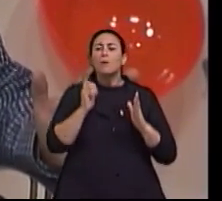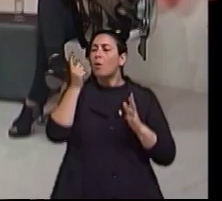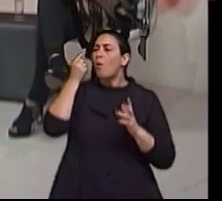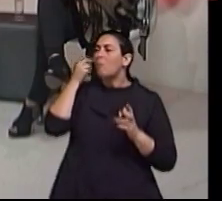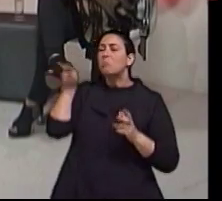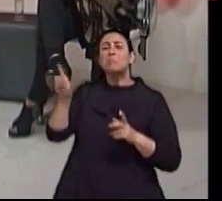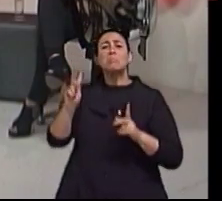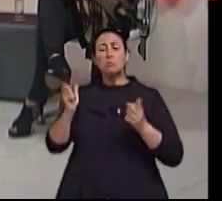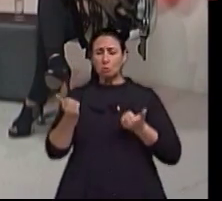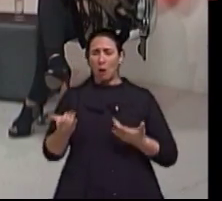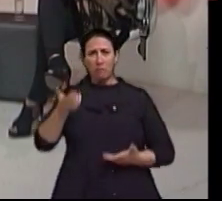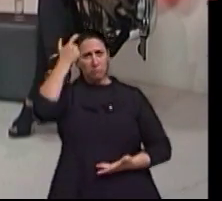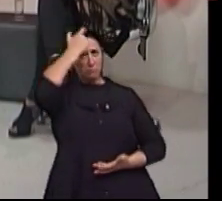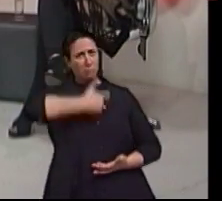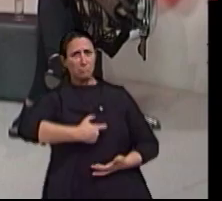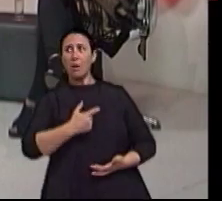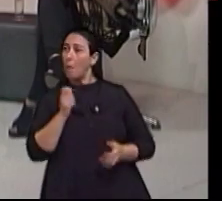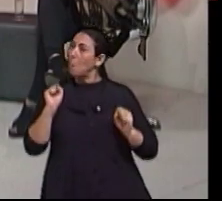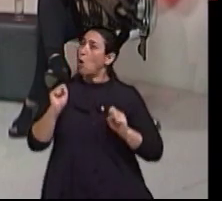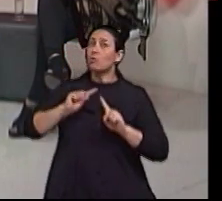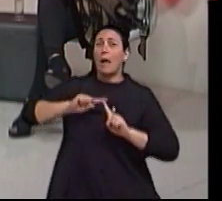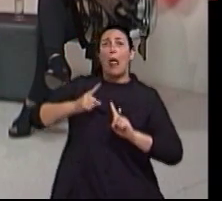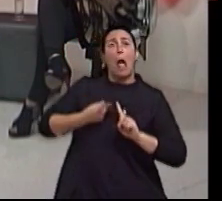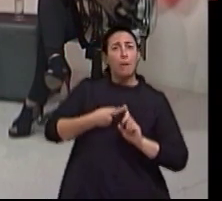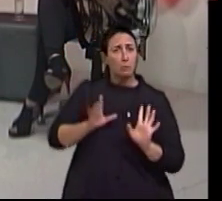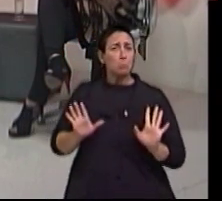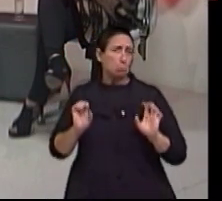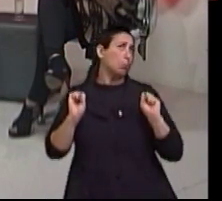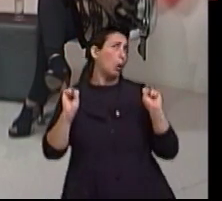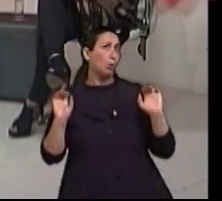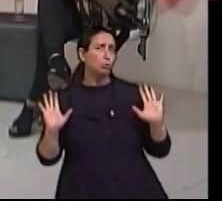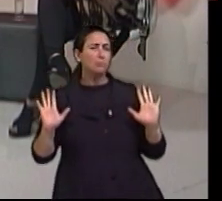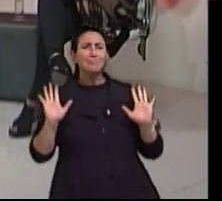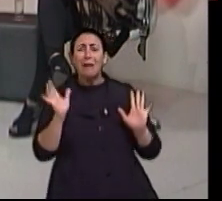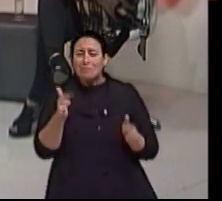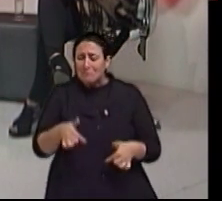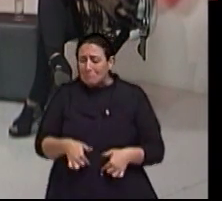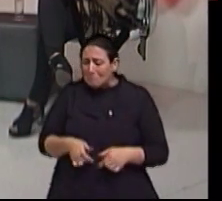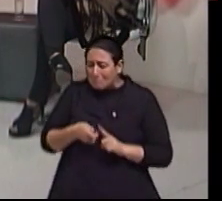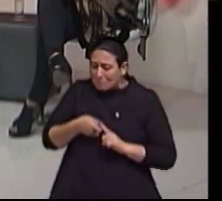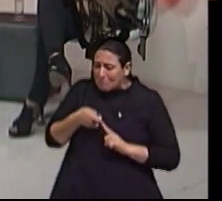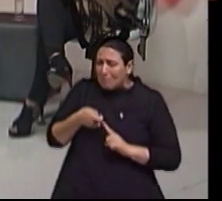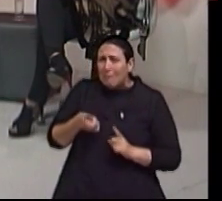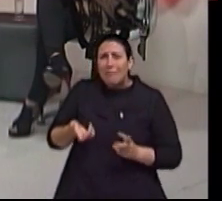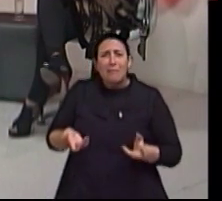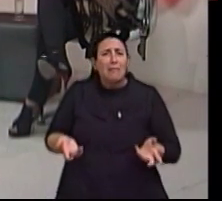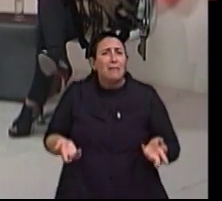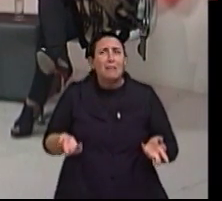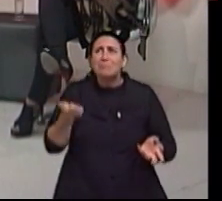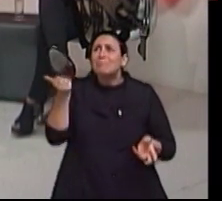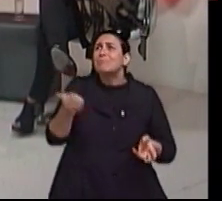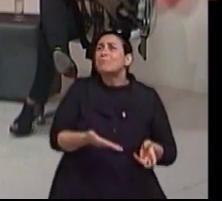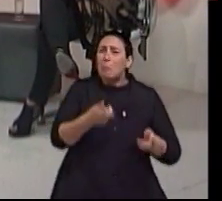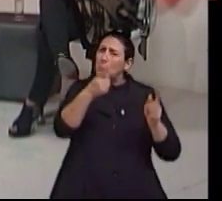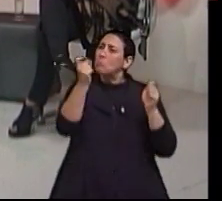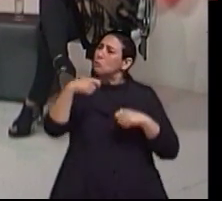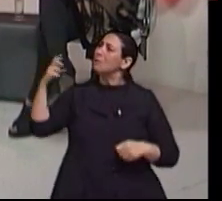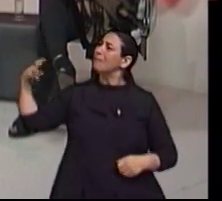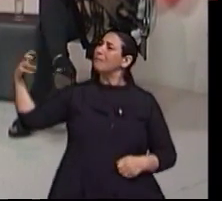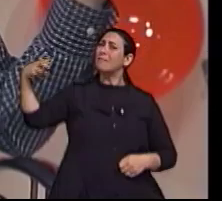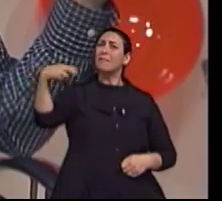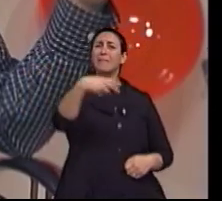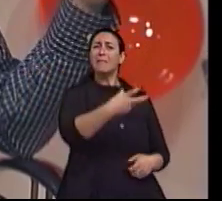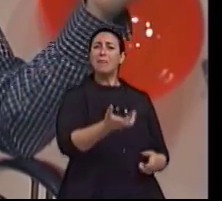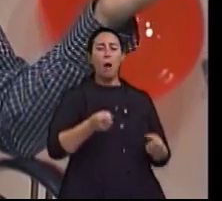aparentemente nenhum problema, talvez esteja grávida, mas alguns dias, alguns minutos, talvez de gravidez. Exatamente. Alguma coisa assim, nós